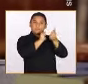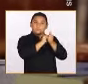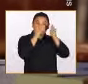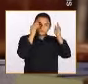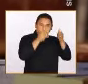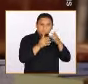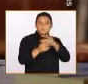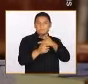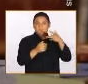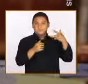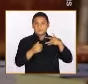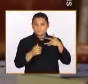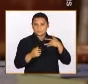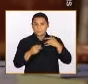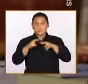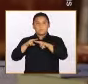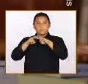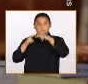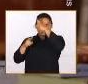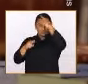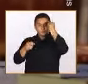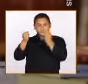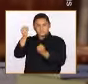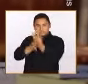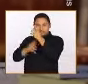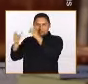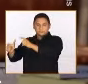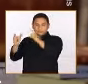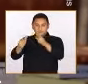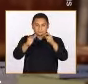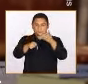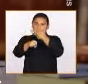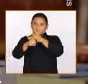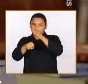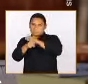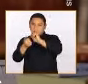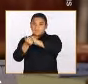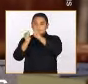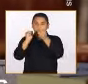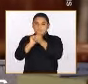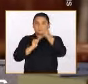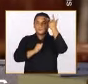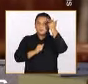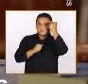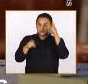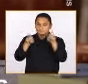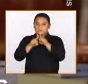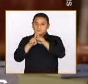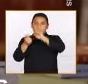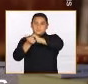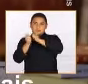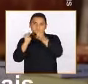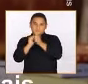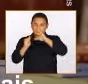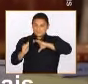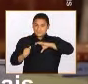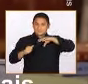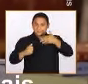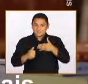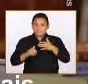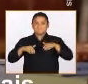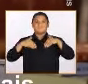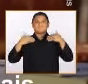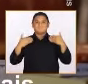como alternativa de lazer e saúde. Vamos ampliar os espaços para as práticas esportivas mais comuns e dar condições para atividades